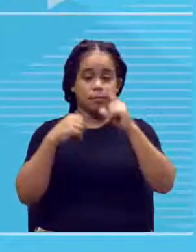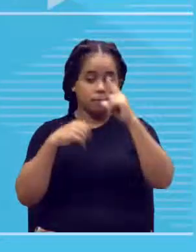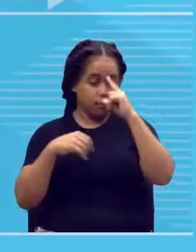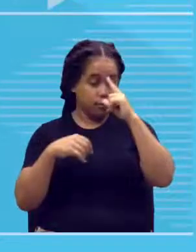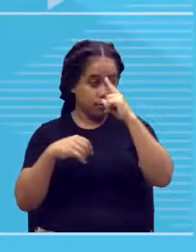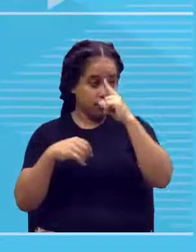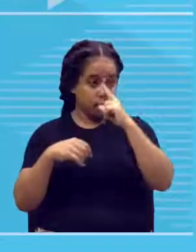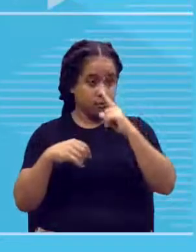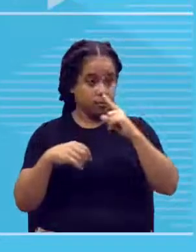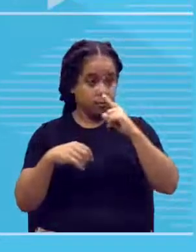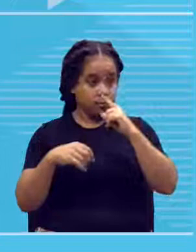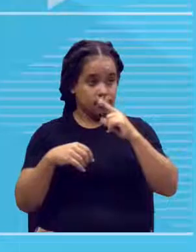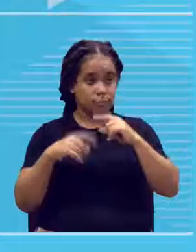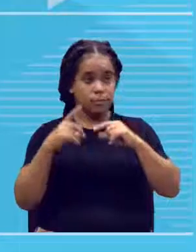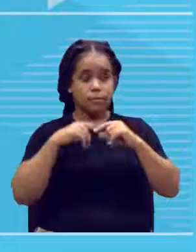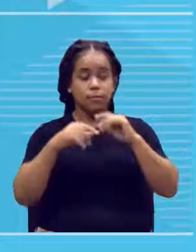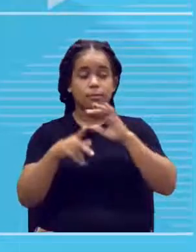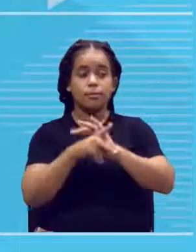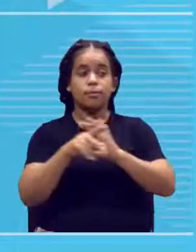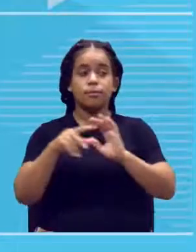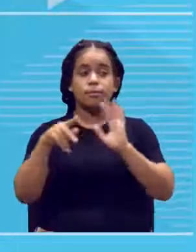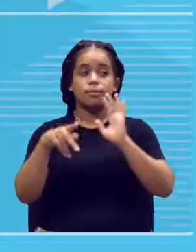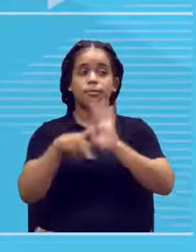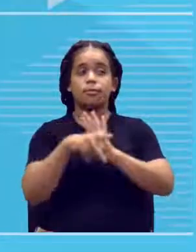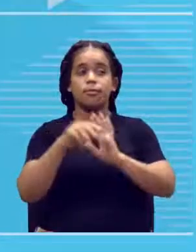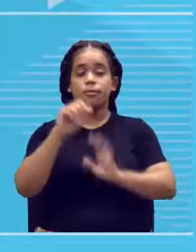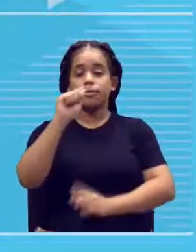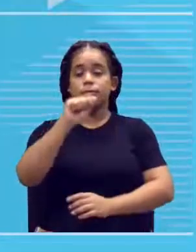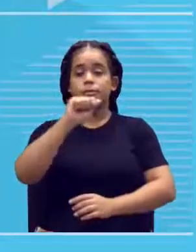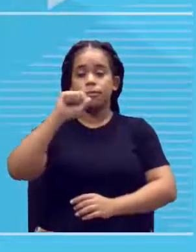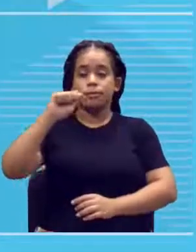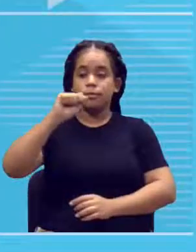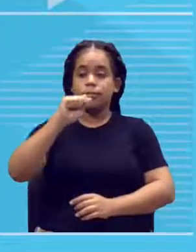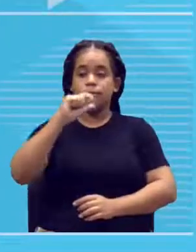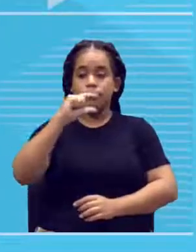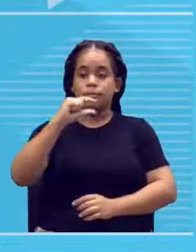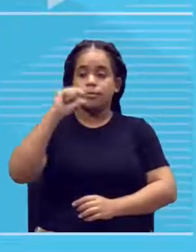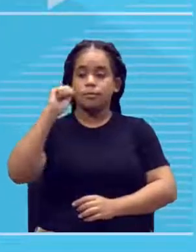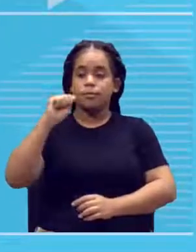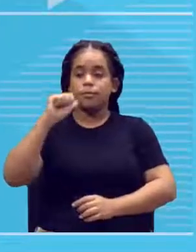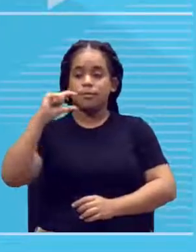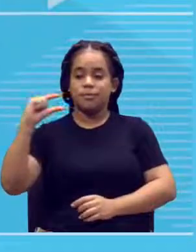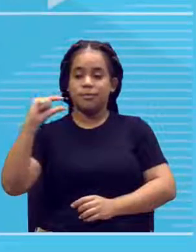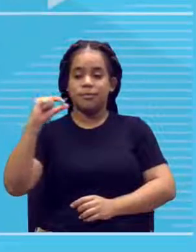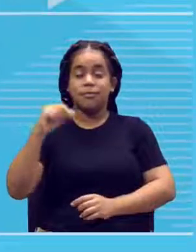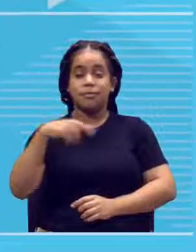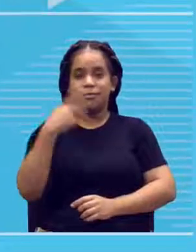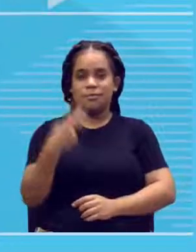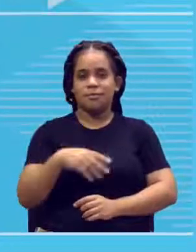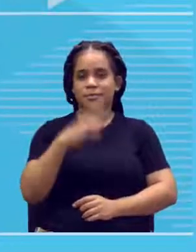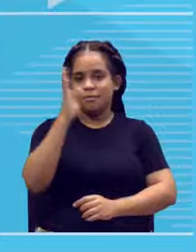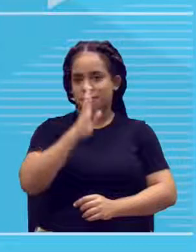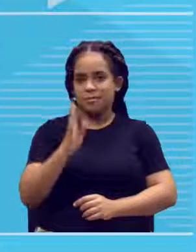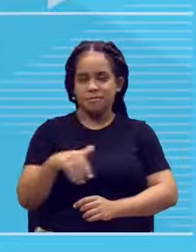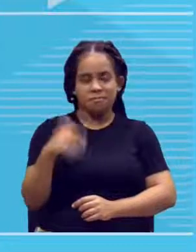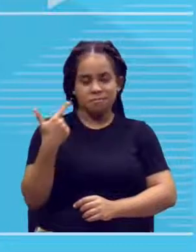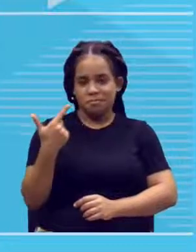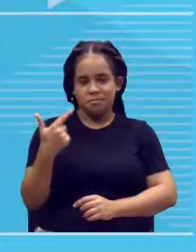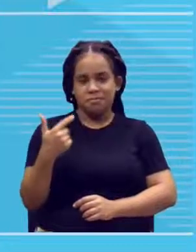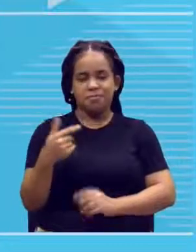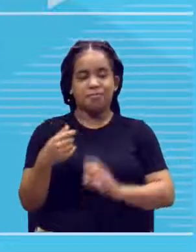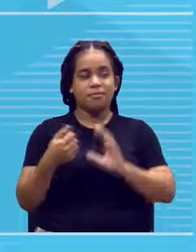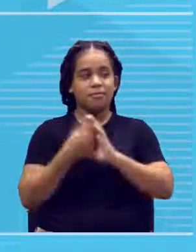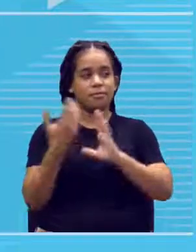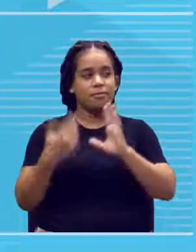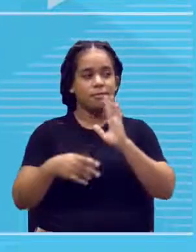esse aqui, ó, quando tiver azinho, azinho. Aqui no Brasil, por exemplo, é uma tendência. A grande maioria das pessoas tem o quê?